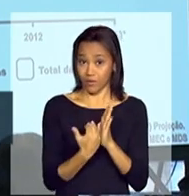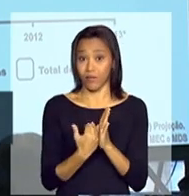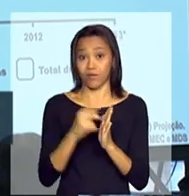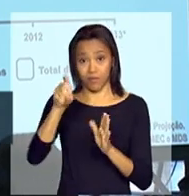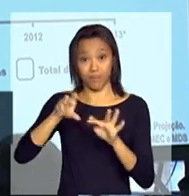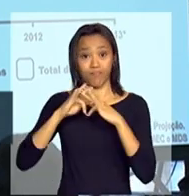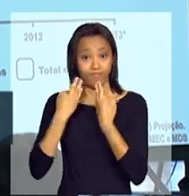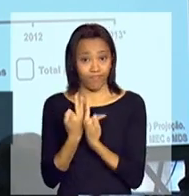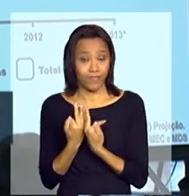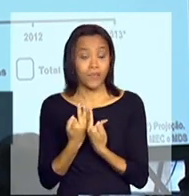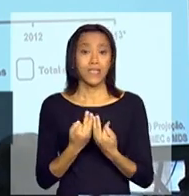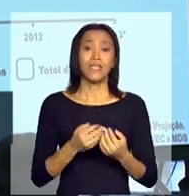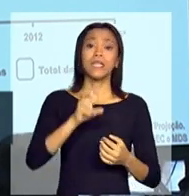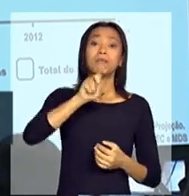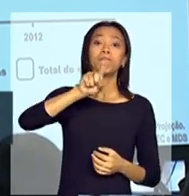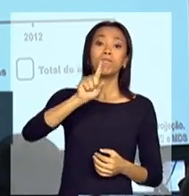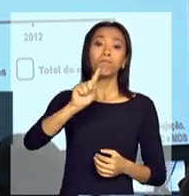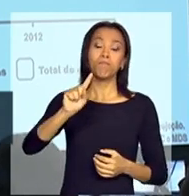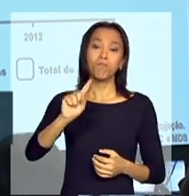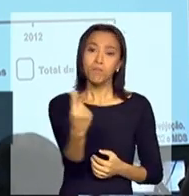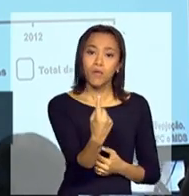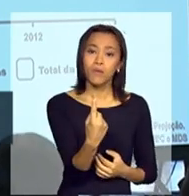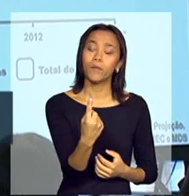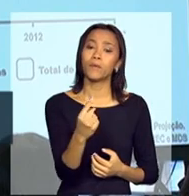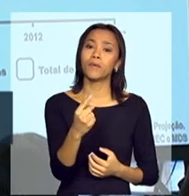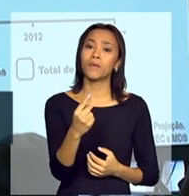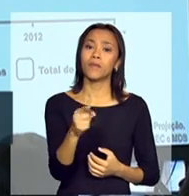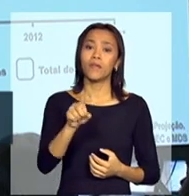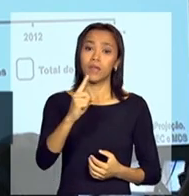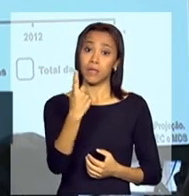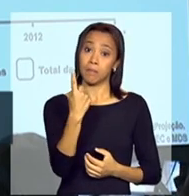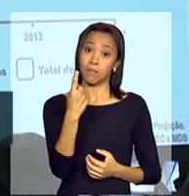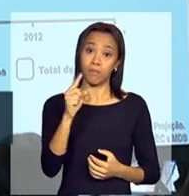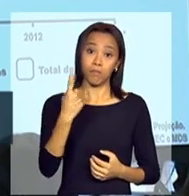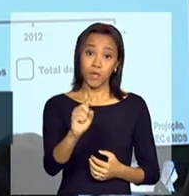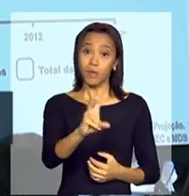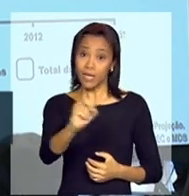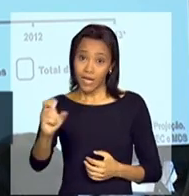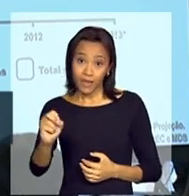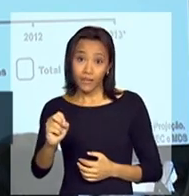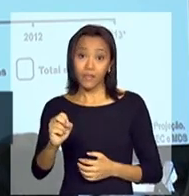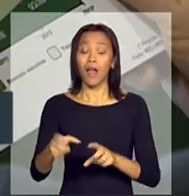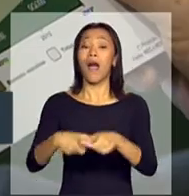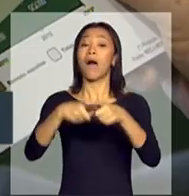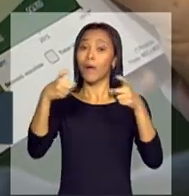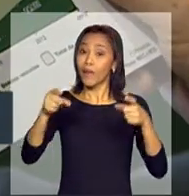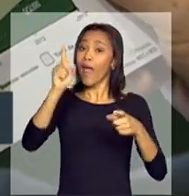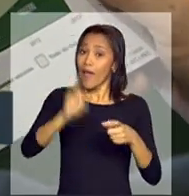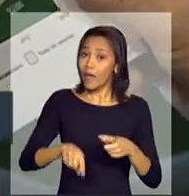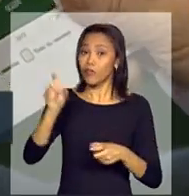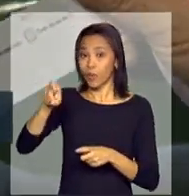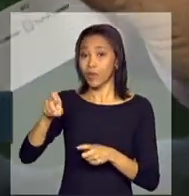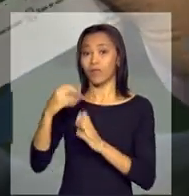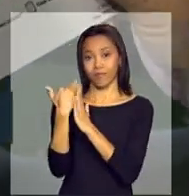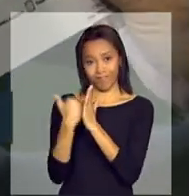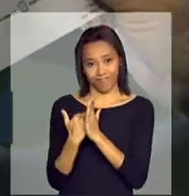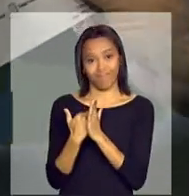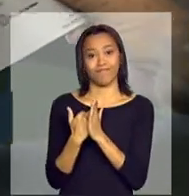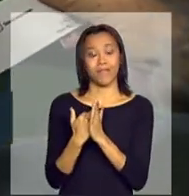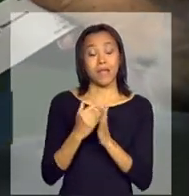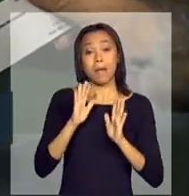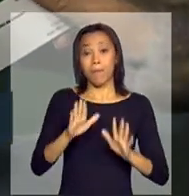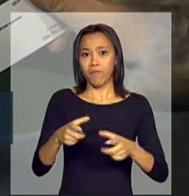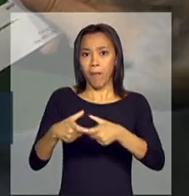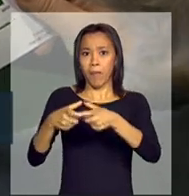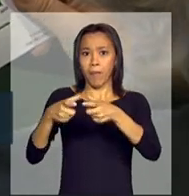mas não eram a maioria, e 1.500 eram escolas, maioria Bolsa Família. Portanto, vinha crescendo, mas não